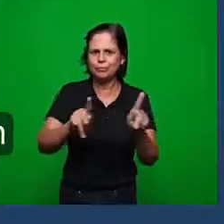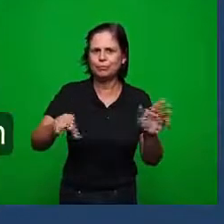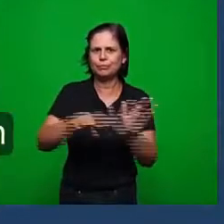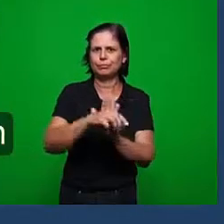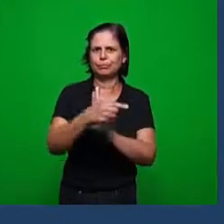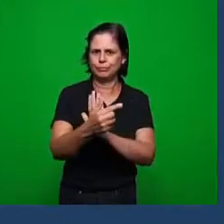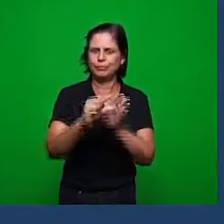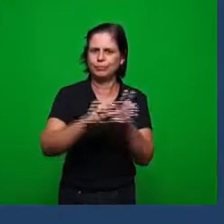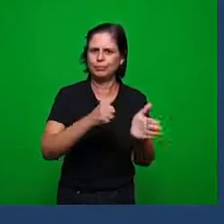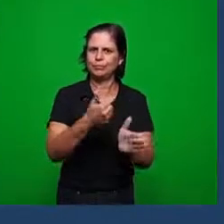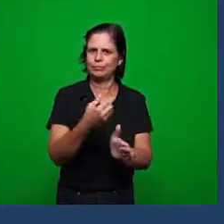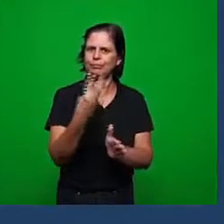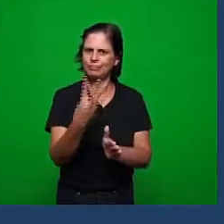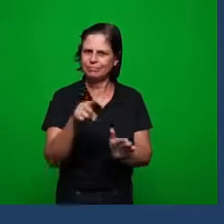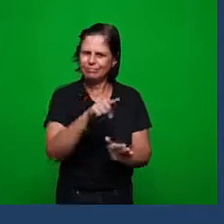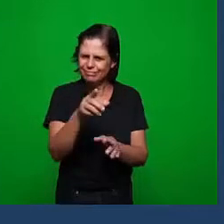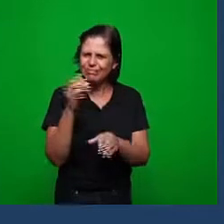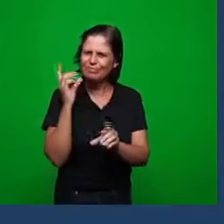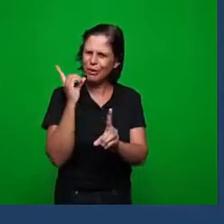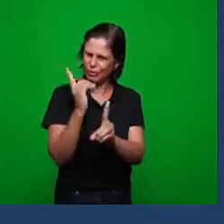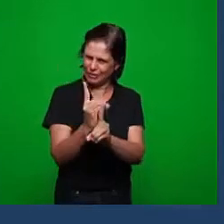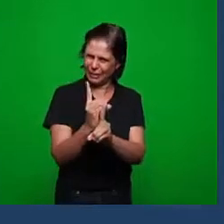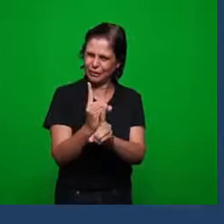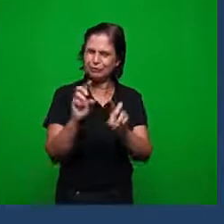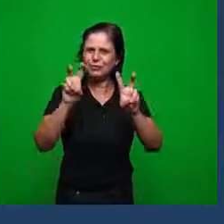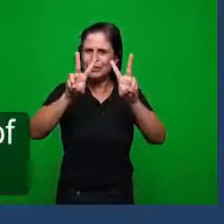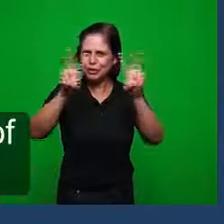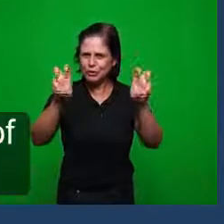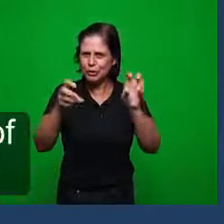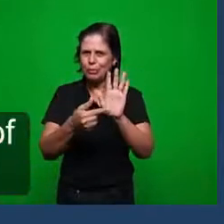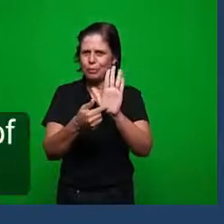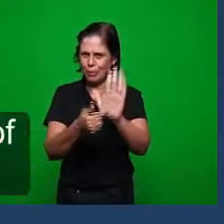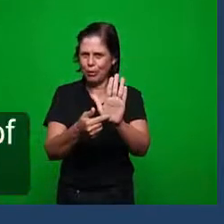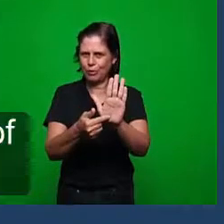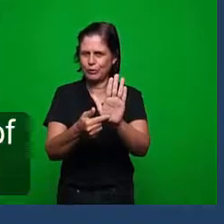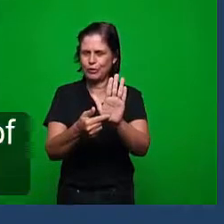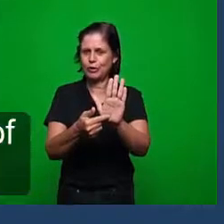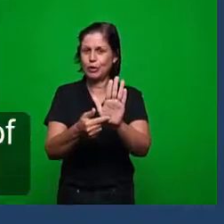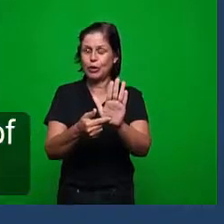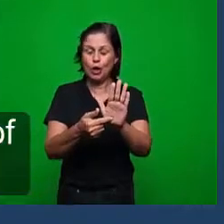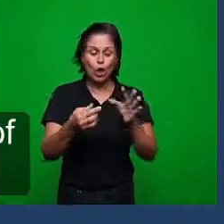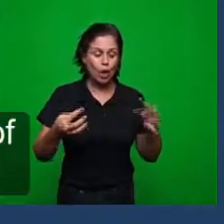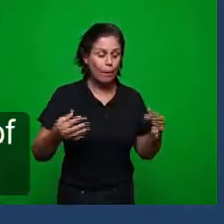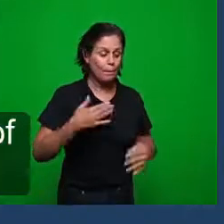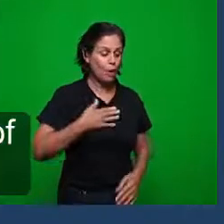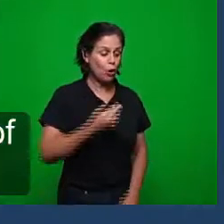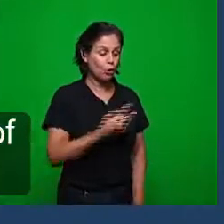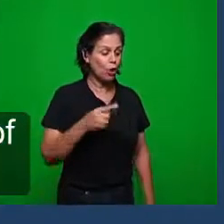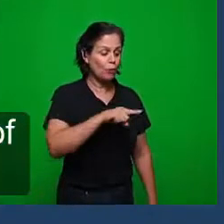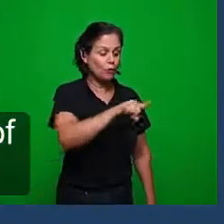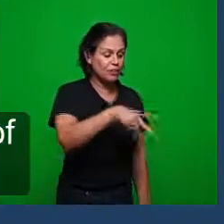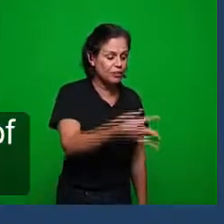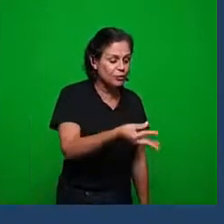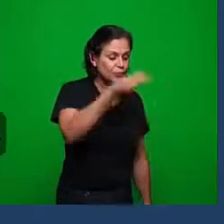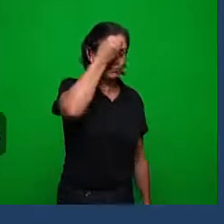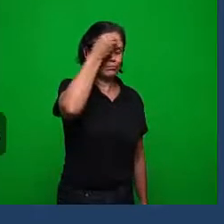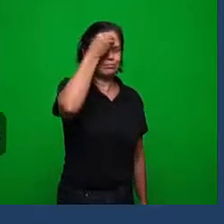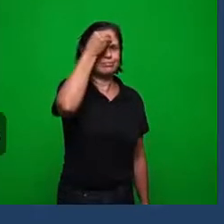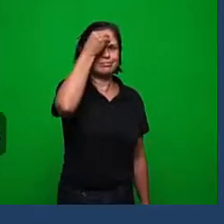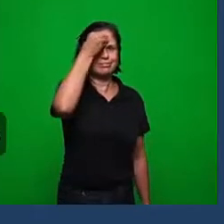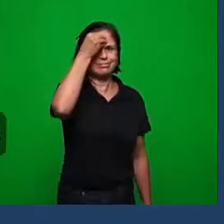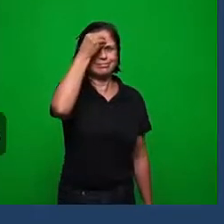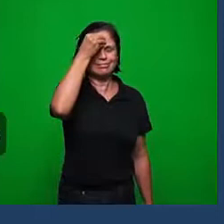verso 13 os irmãos por certo encontraram a expressão que diz e retens o meu nome e o restante do versículo